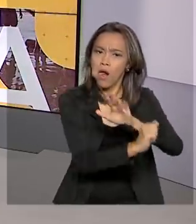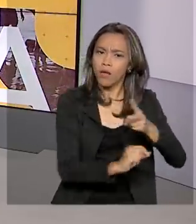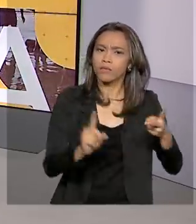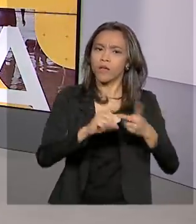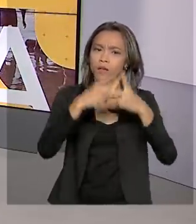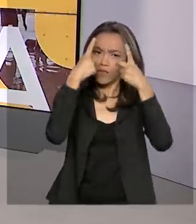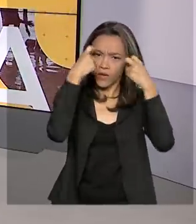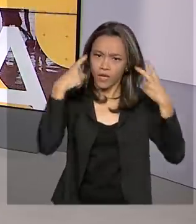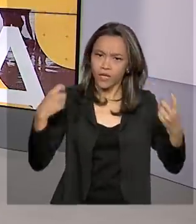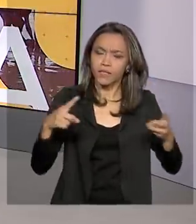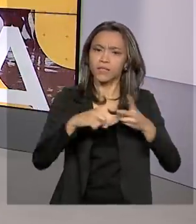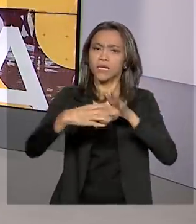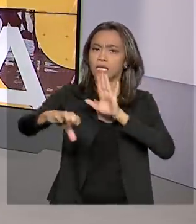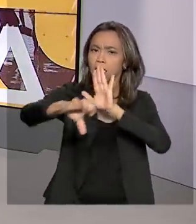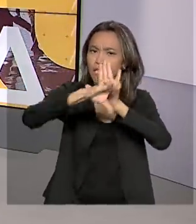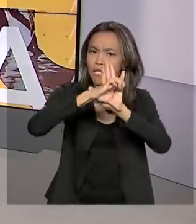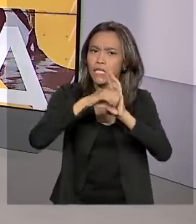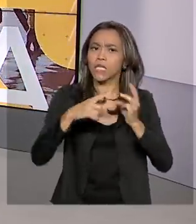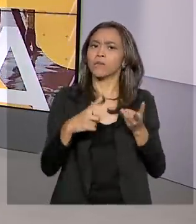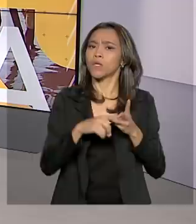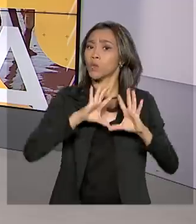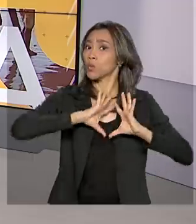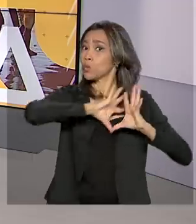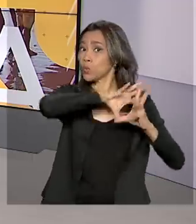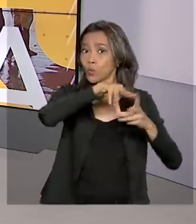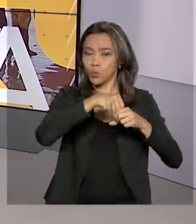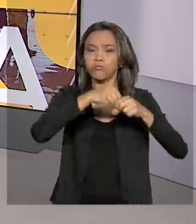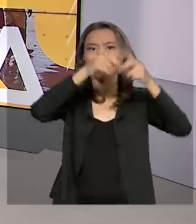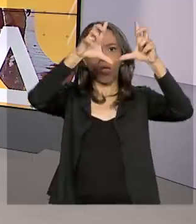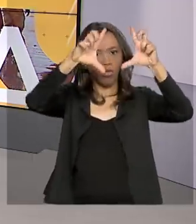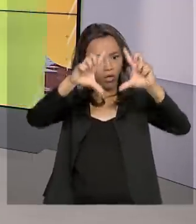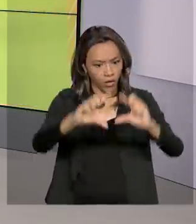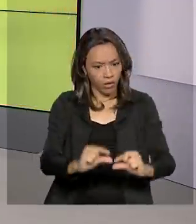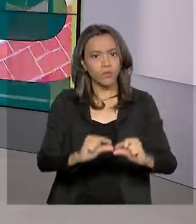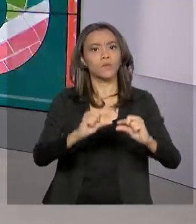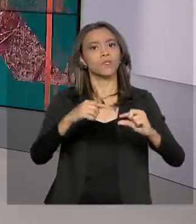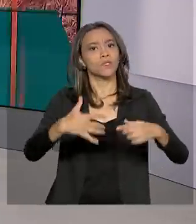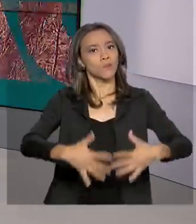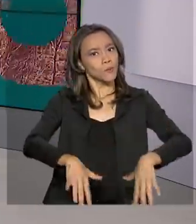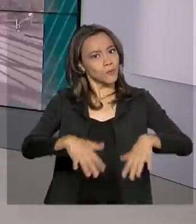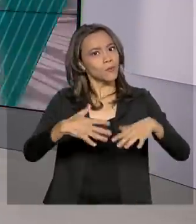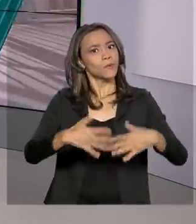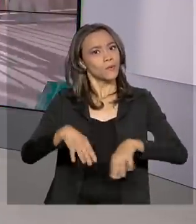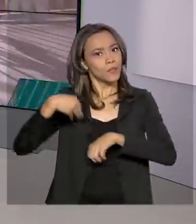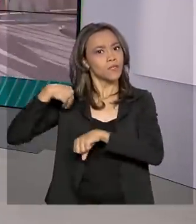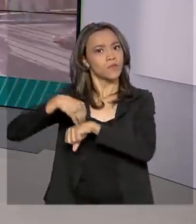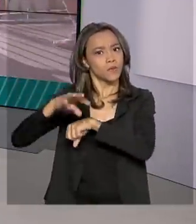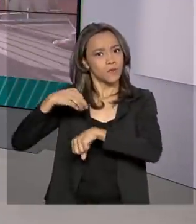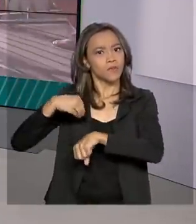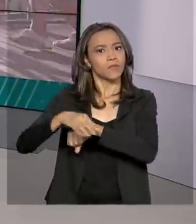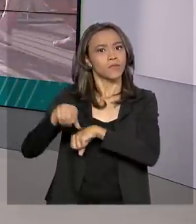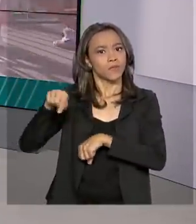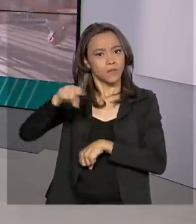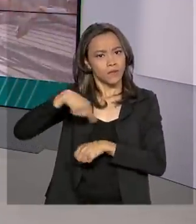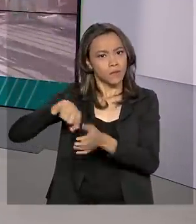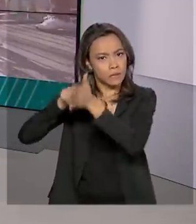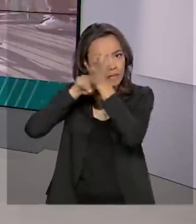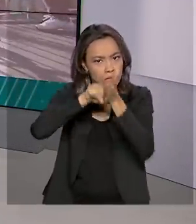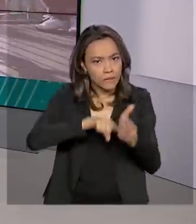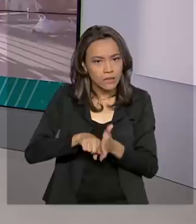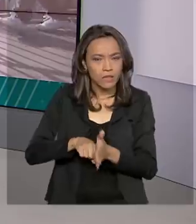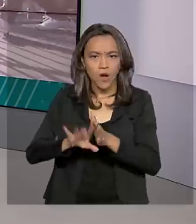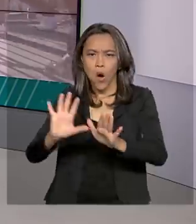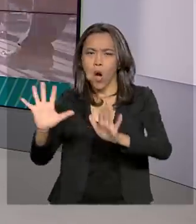violenta e ao crime organizado resultaram numa queda expressiva nos principais indicadores criminais. O roubo às